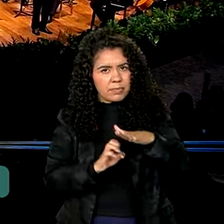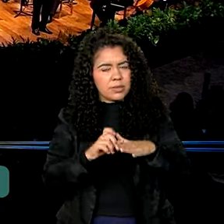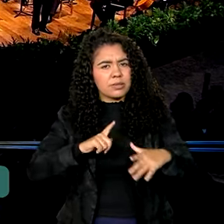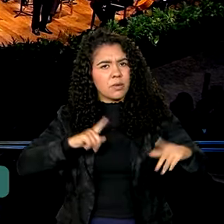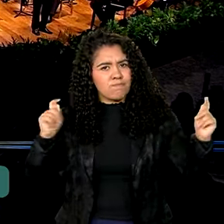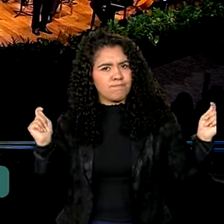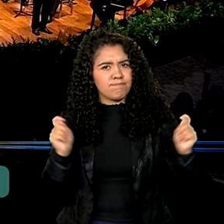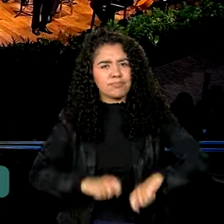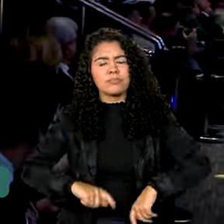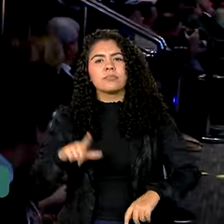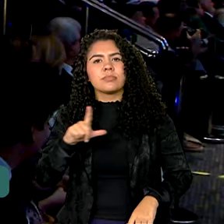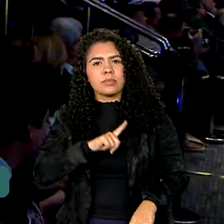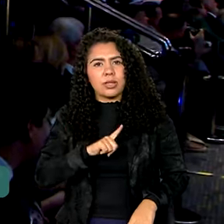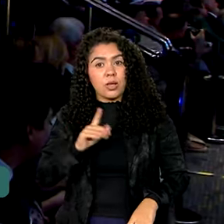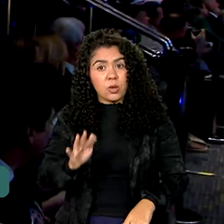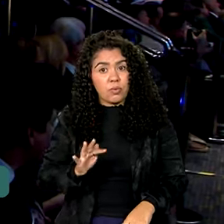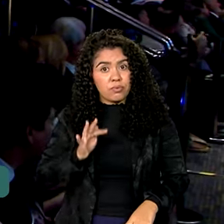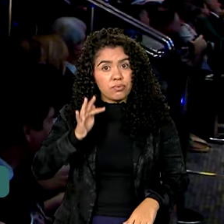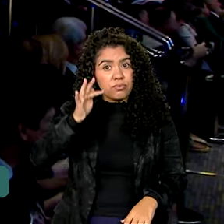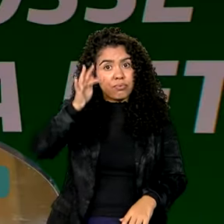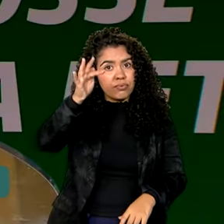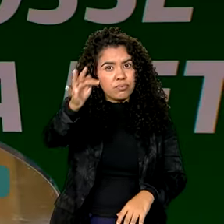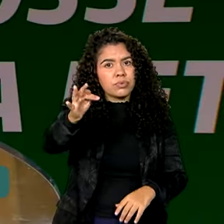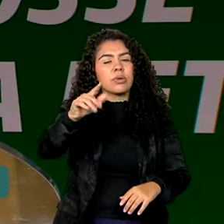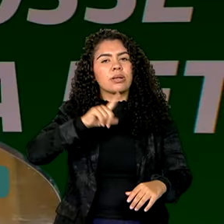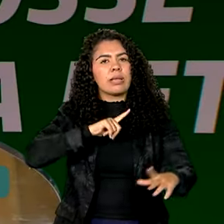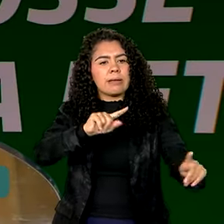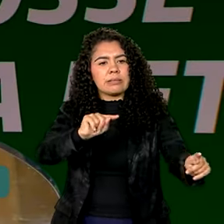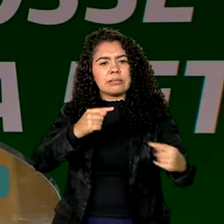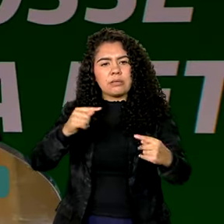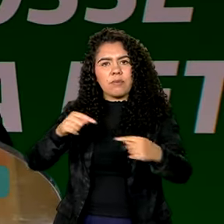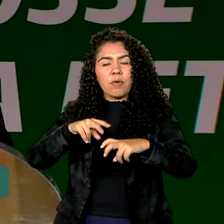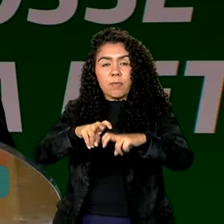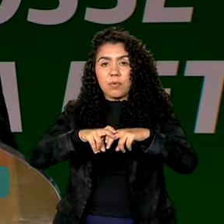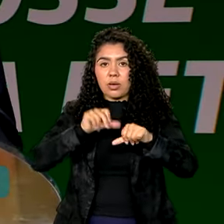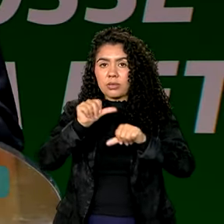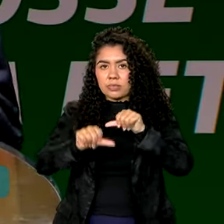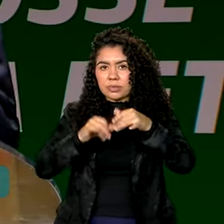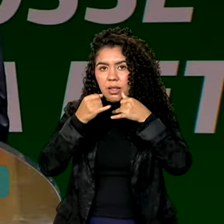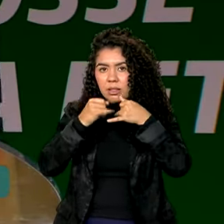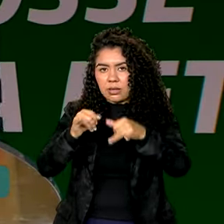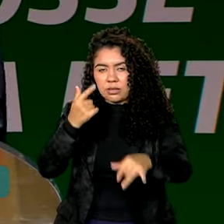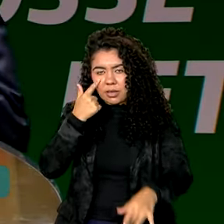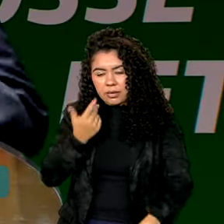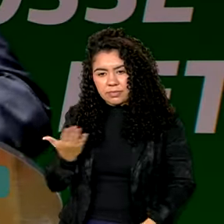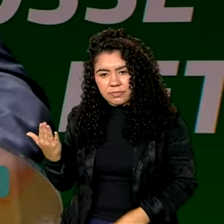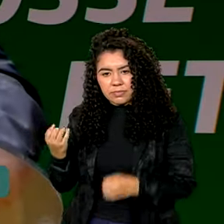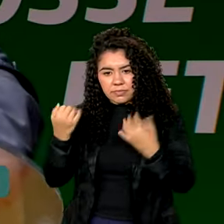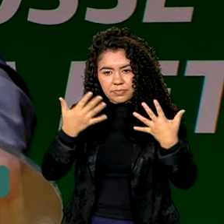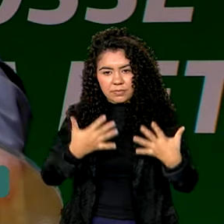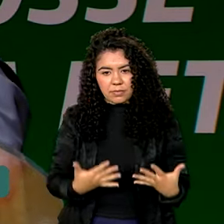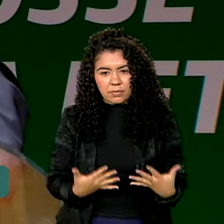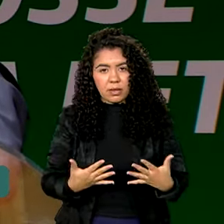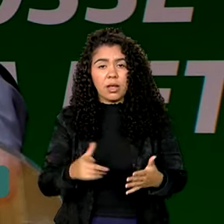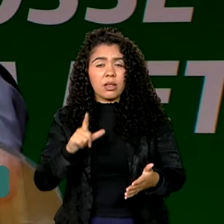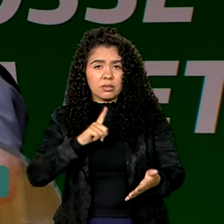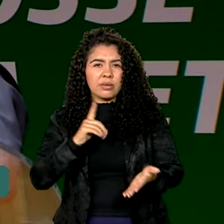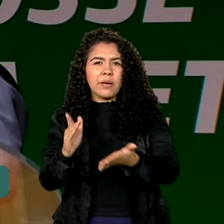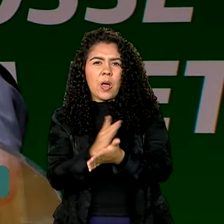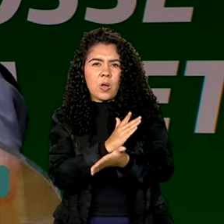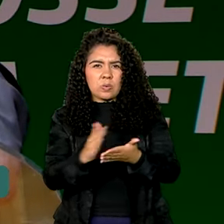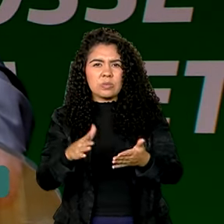futuro promissor frente aos desafios da transição energética. Os que quiseram destruir a Petrobras,